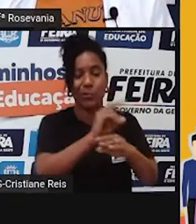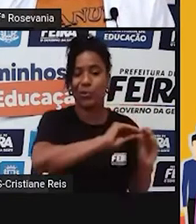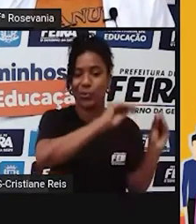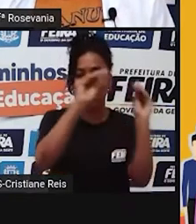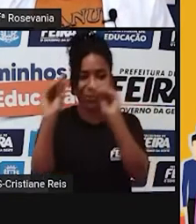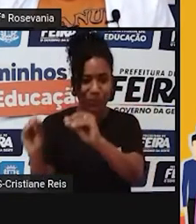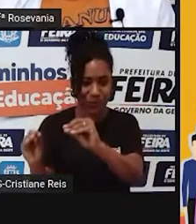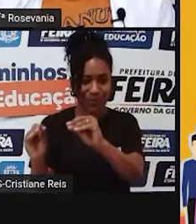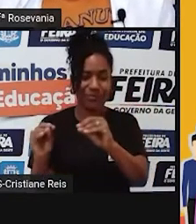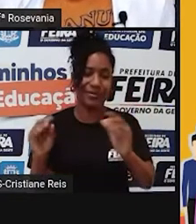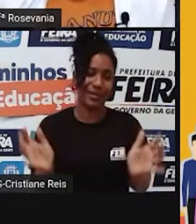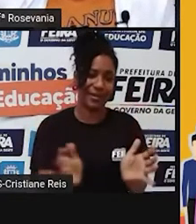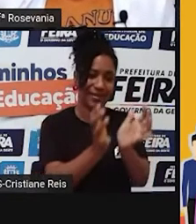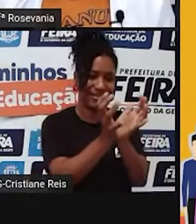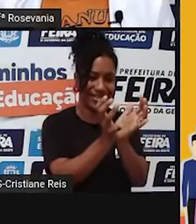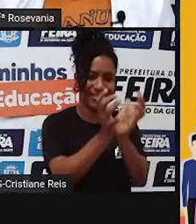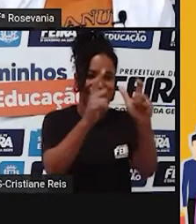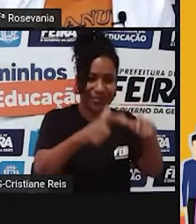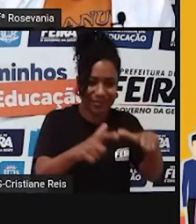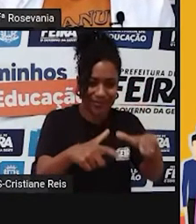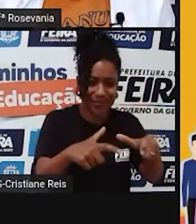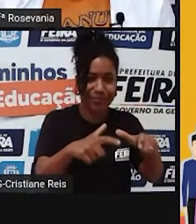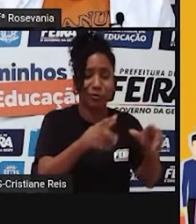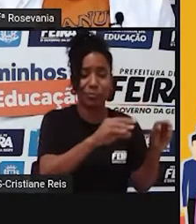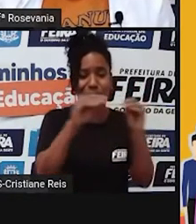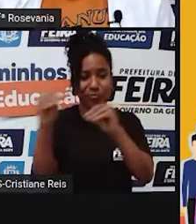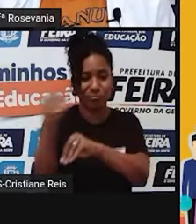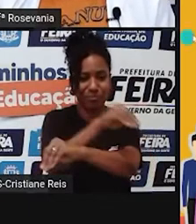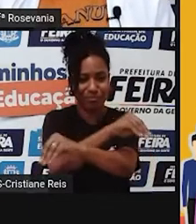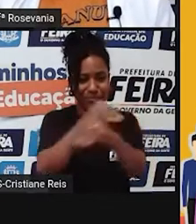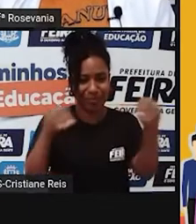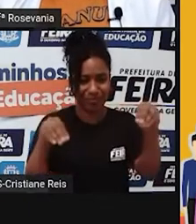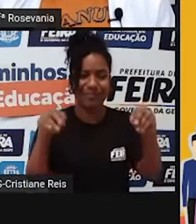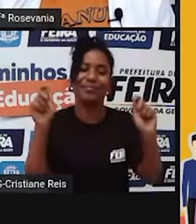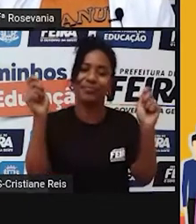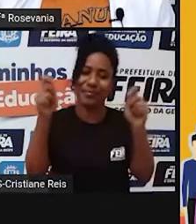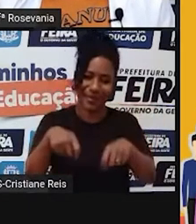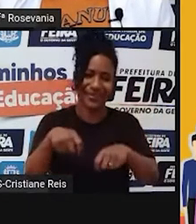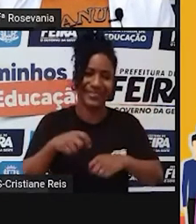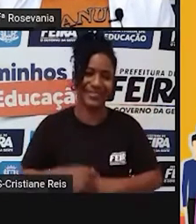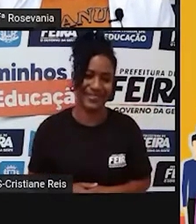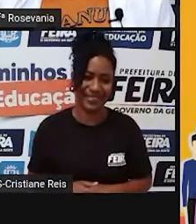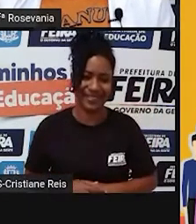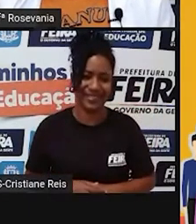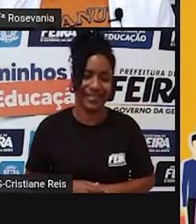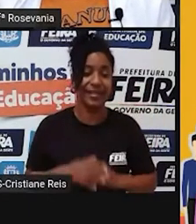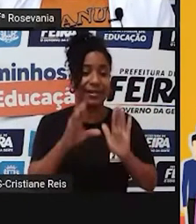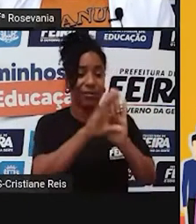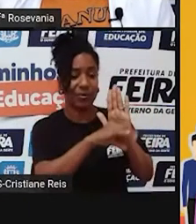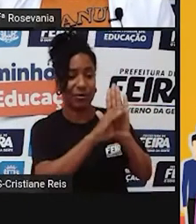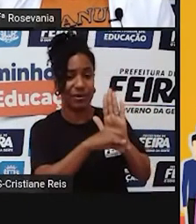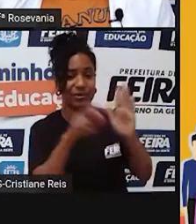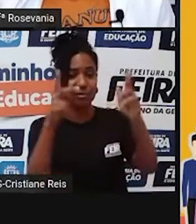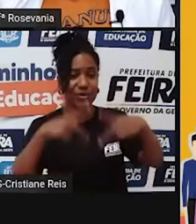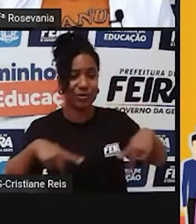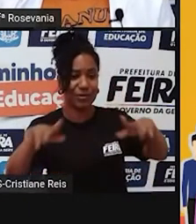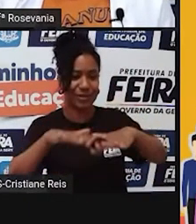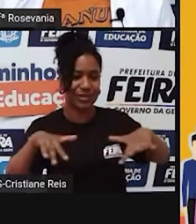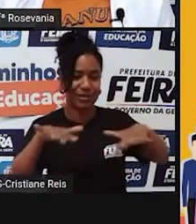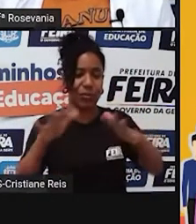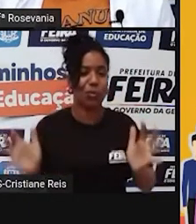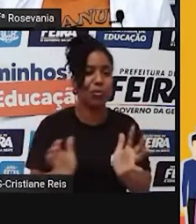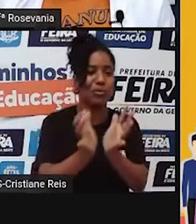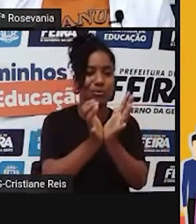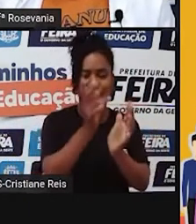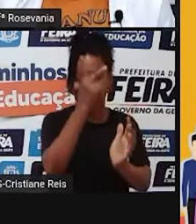habita esse país, esse lugar onde a gente está. Então, esse é o conceito de população. Esse conjunto de